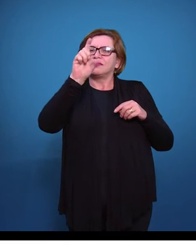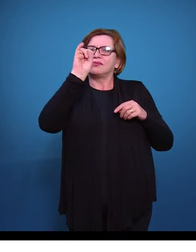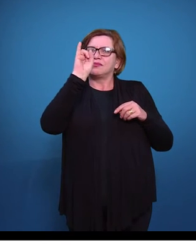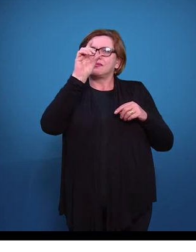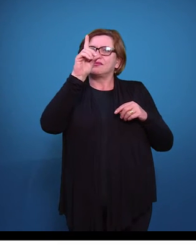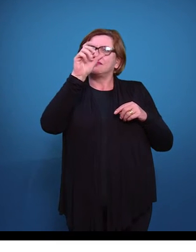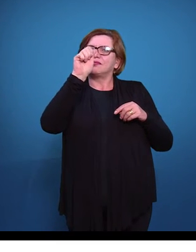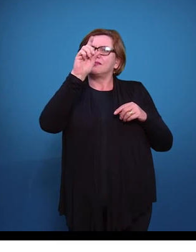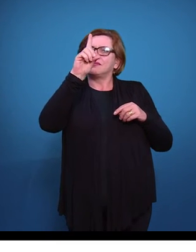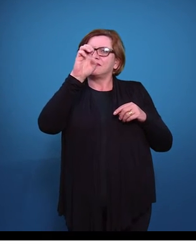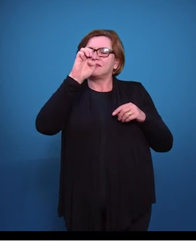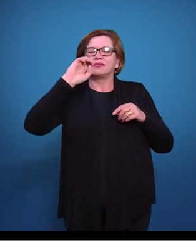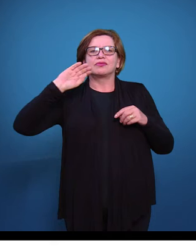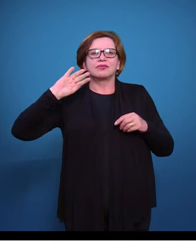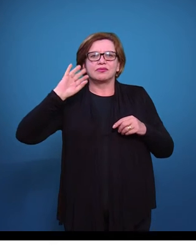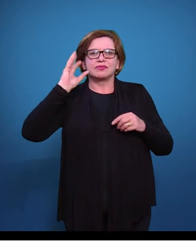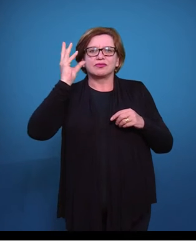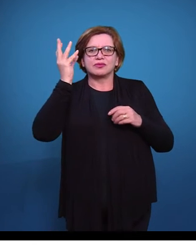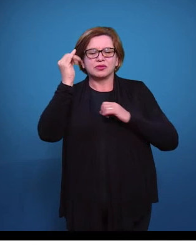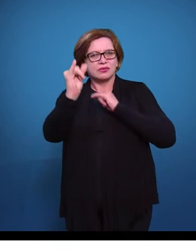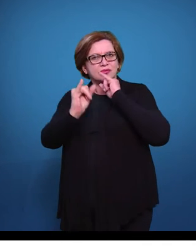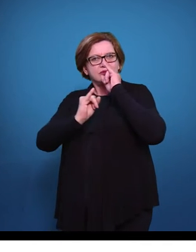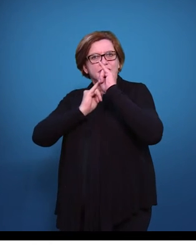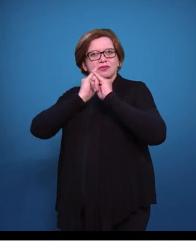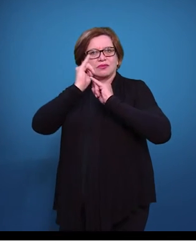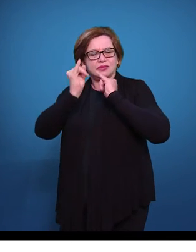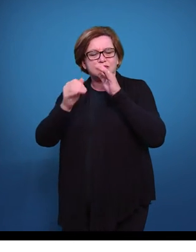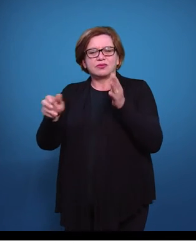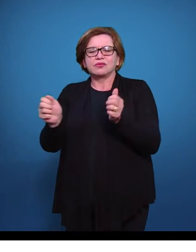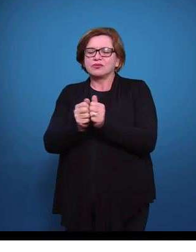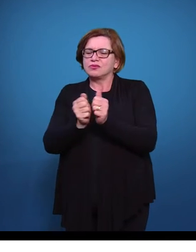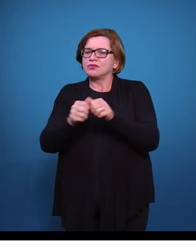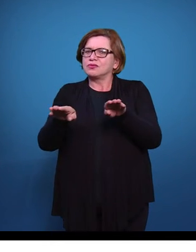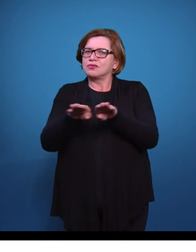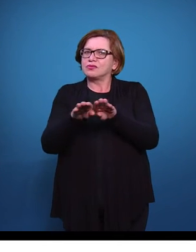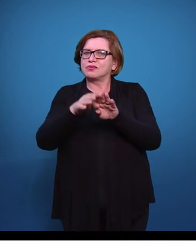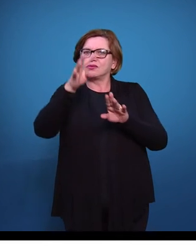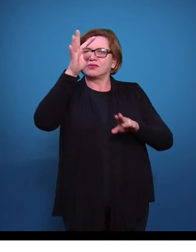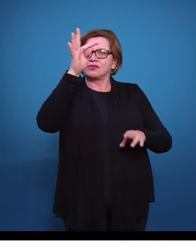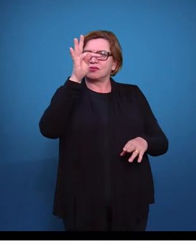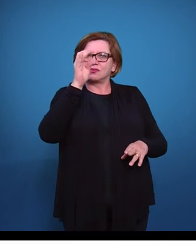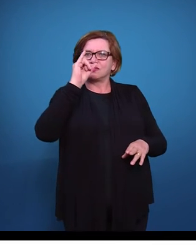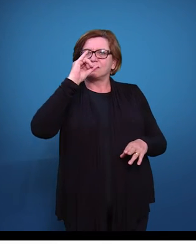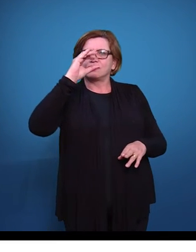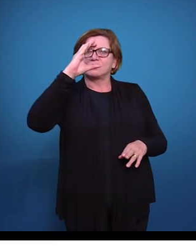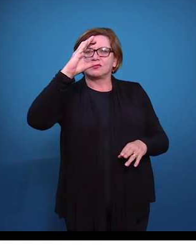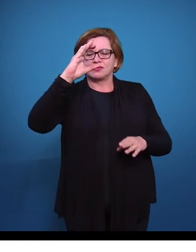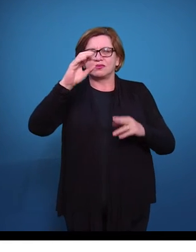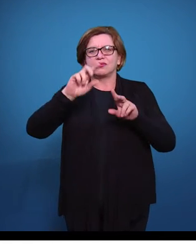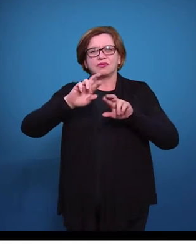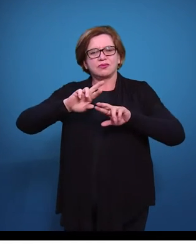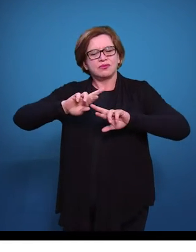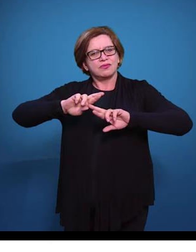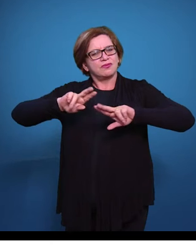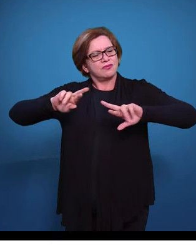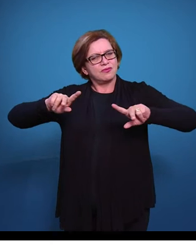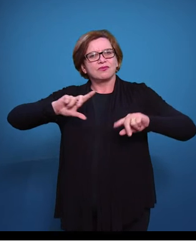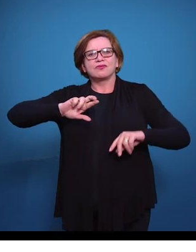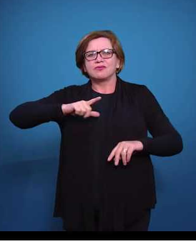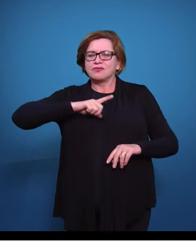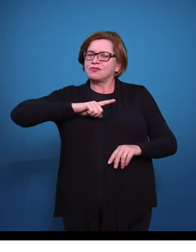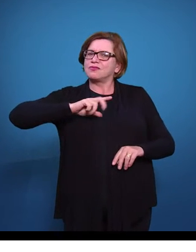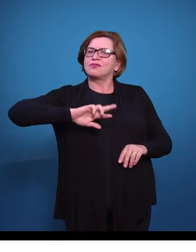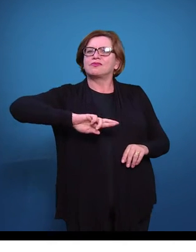que se processa por meio das tecnologias, da informação e da comunicação, mas claro, que não se resumem a estas. Além